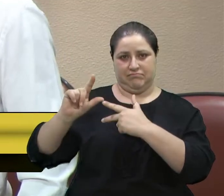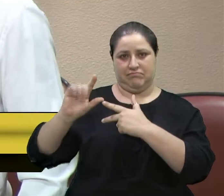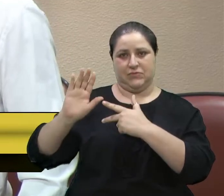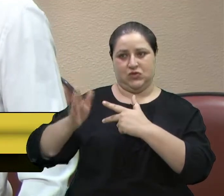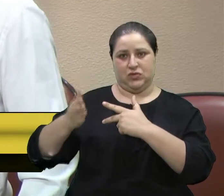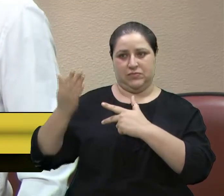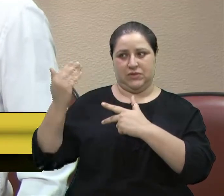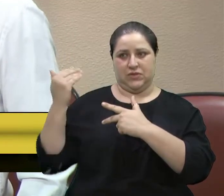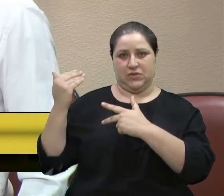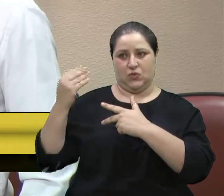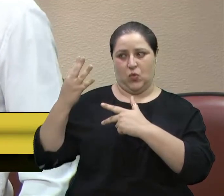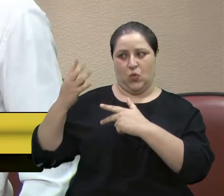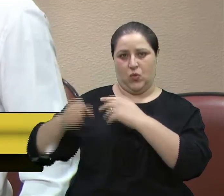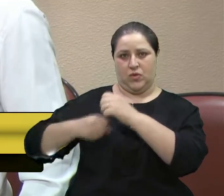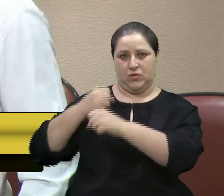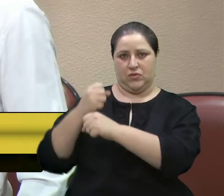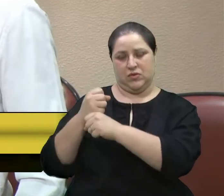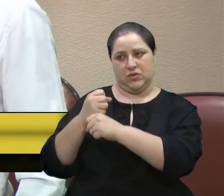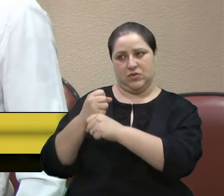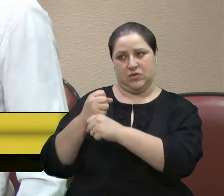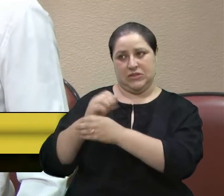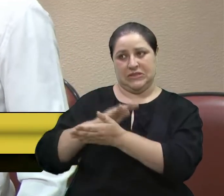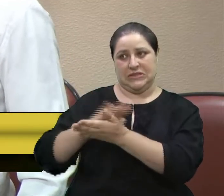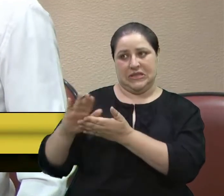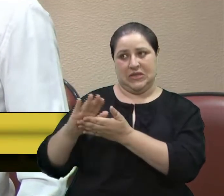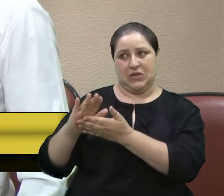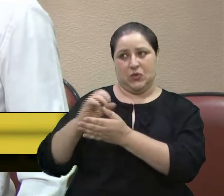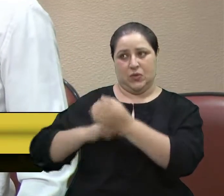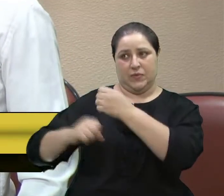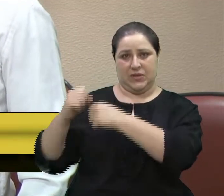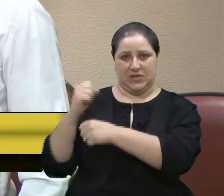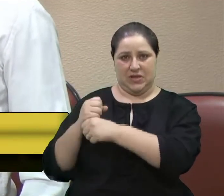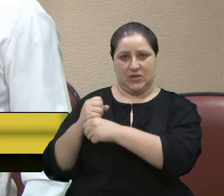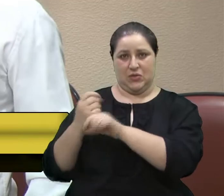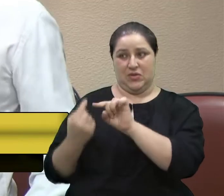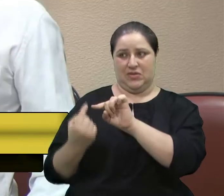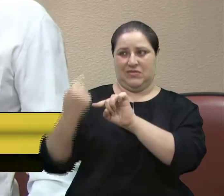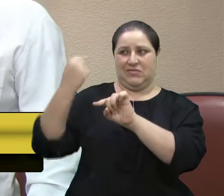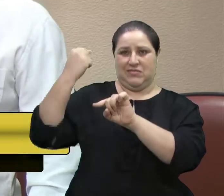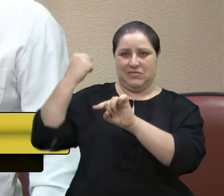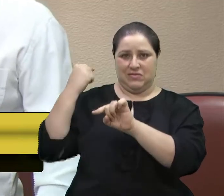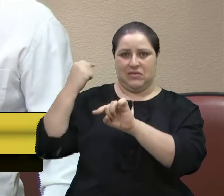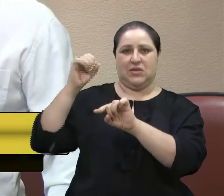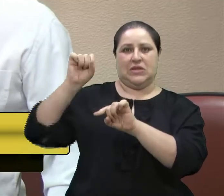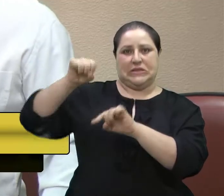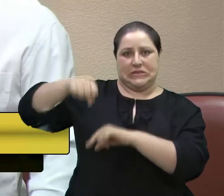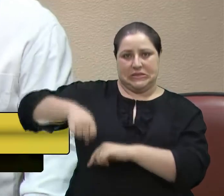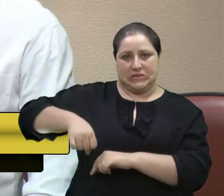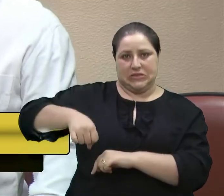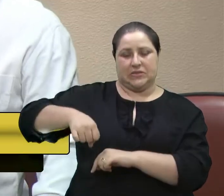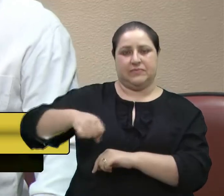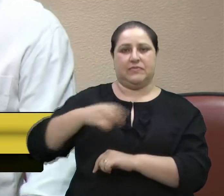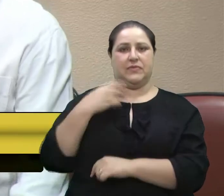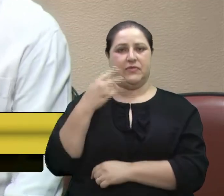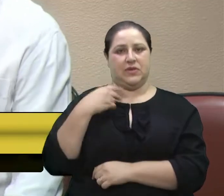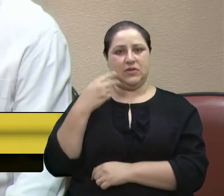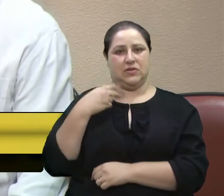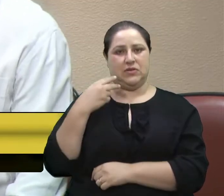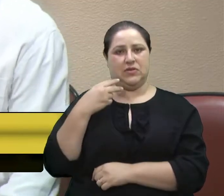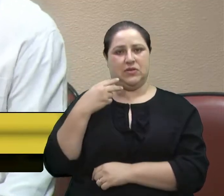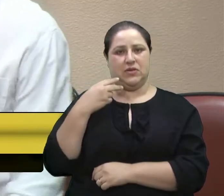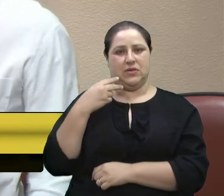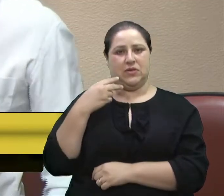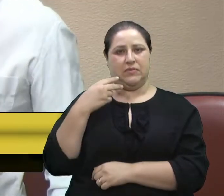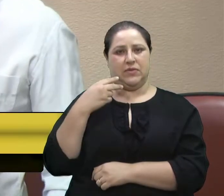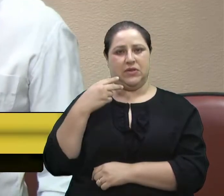anos que se passaram, a não ser o ano passado, lá atrás, sim, o vereador Marcão, o vi há dias